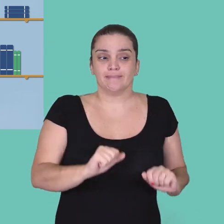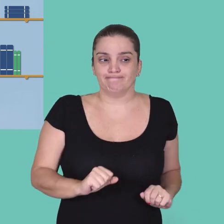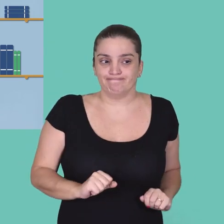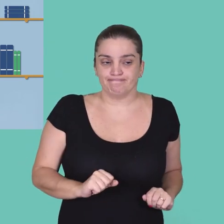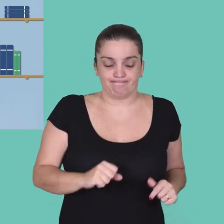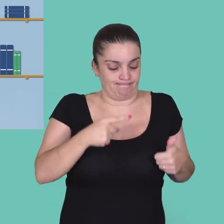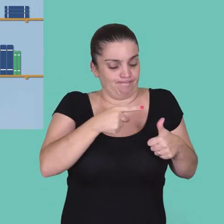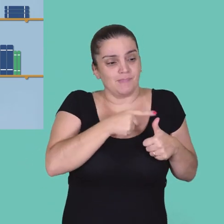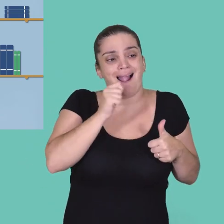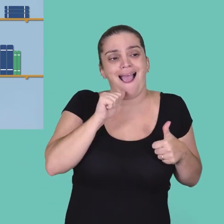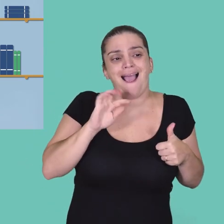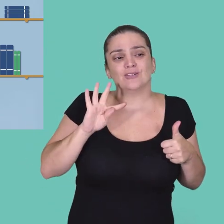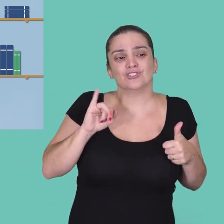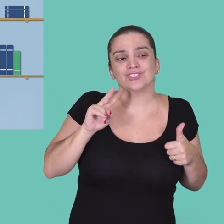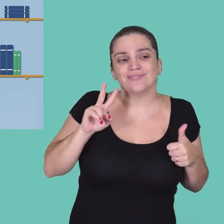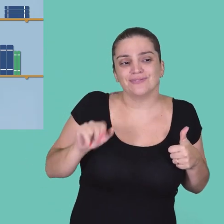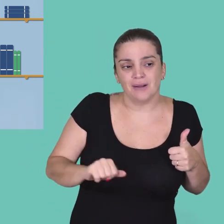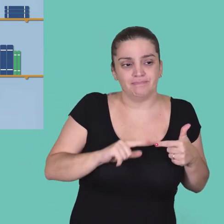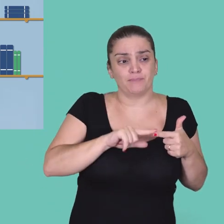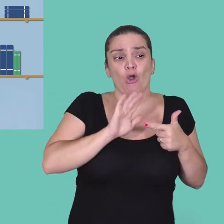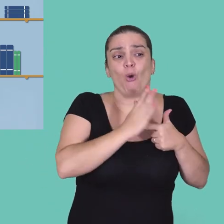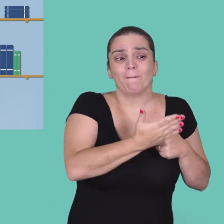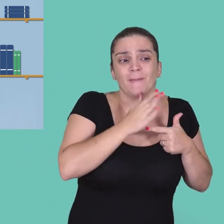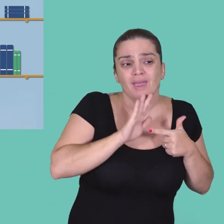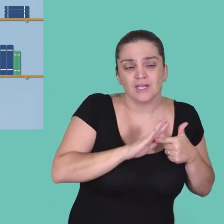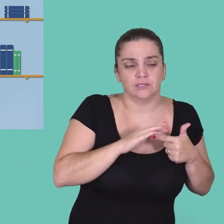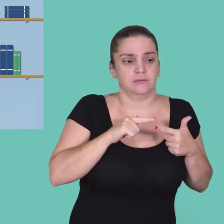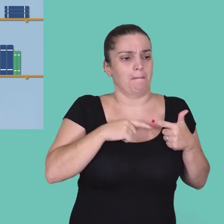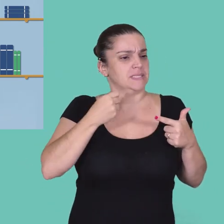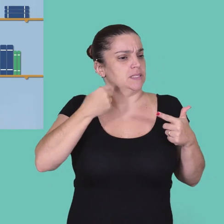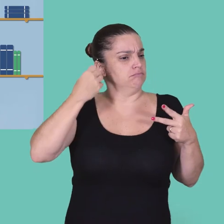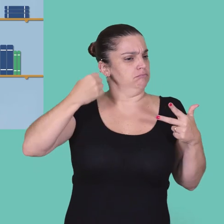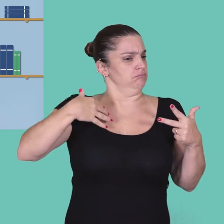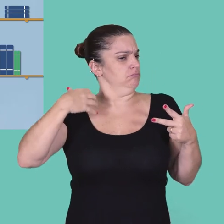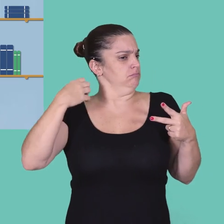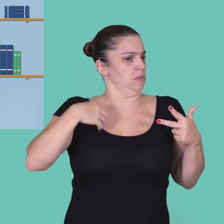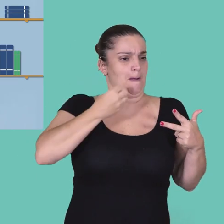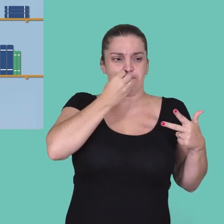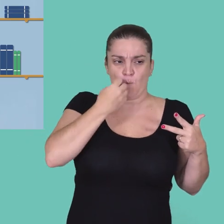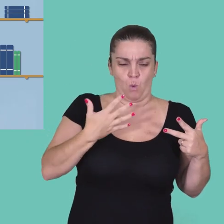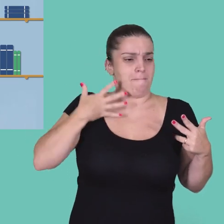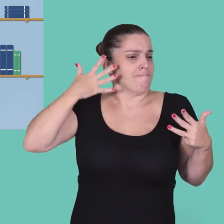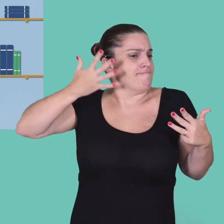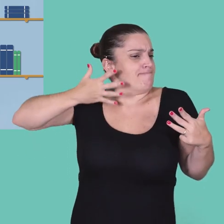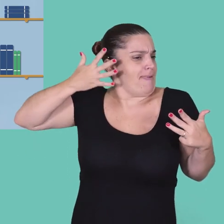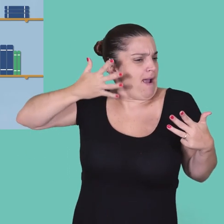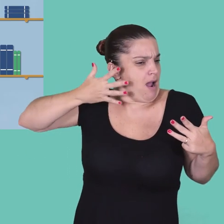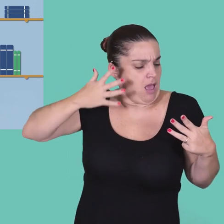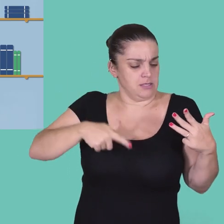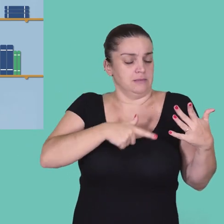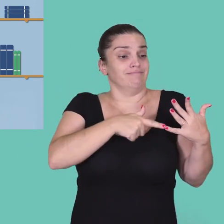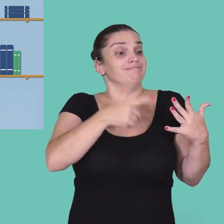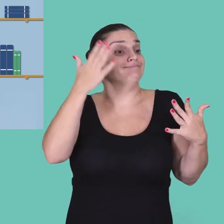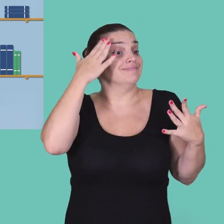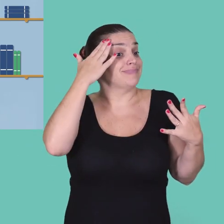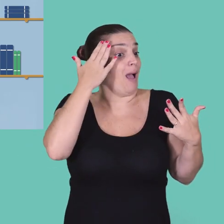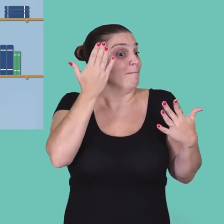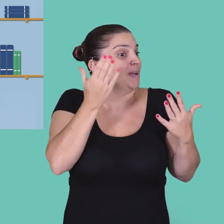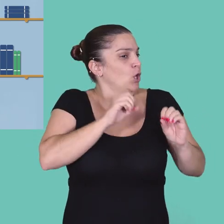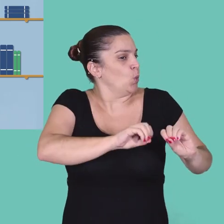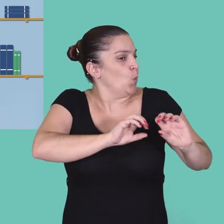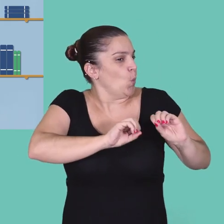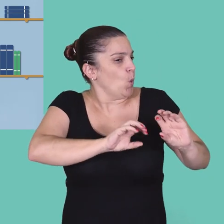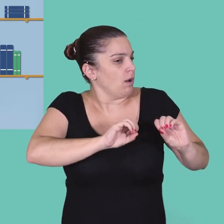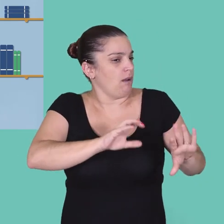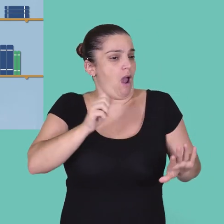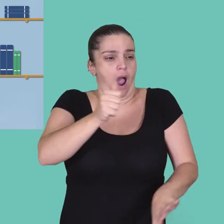ativa, tem que ser cooperativa, tem que falar muito bem, tem que dar boas palestras, tem que aproveitar e saber educar os